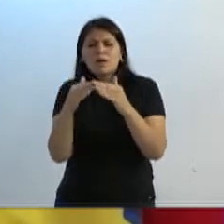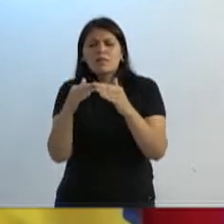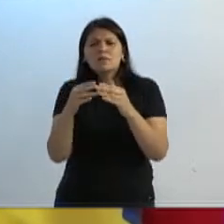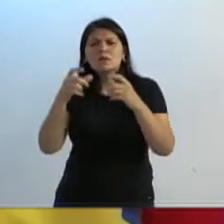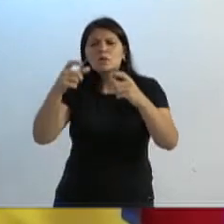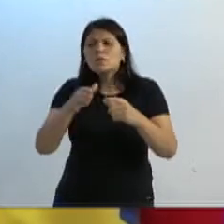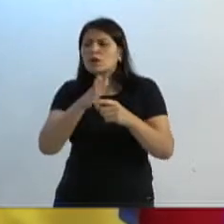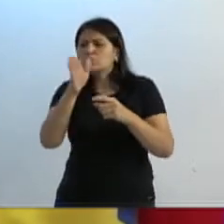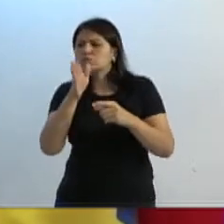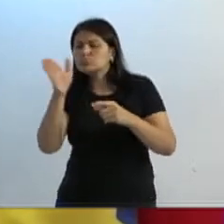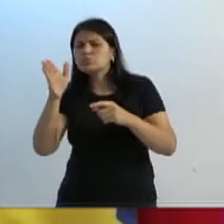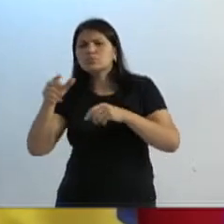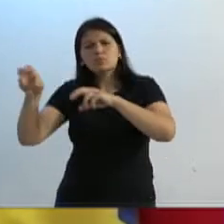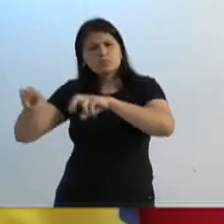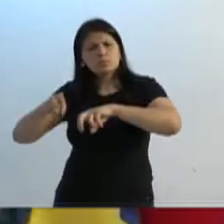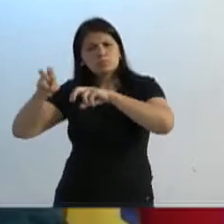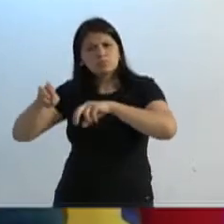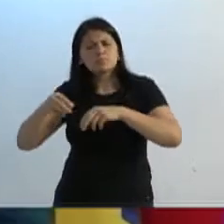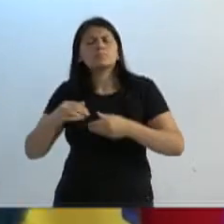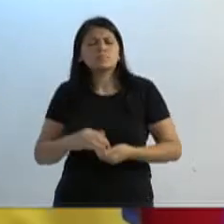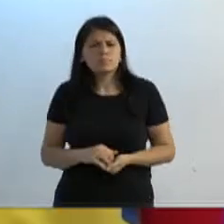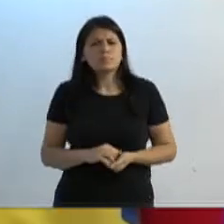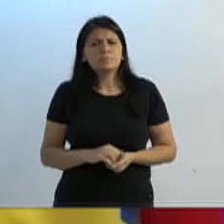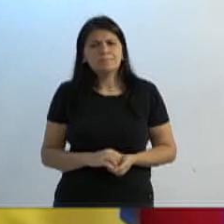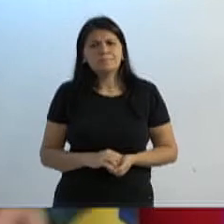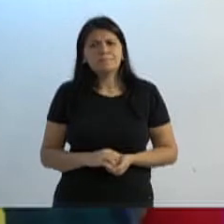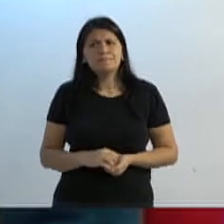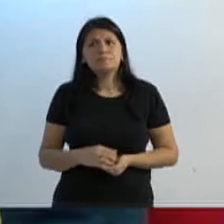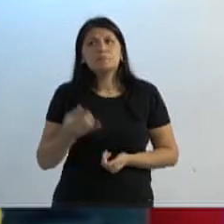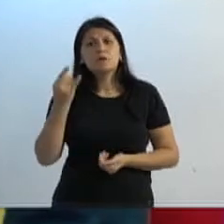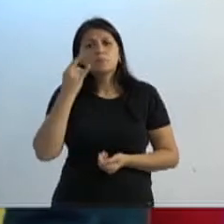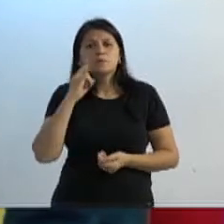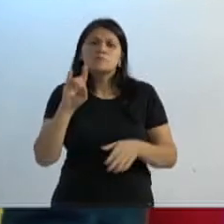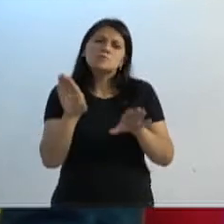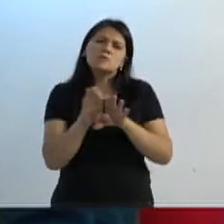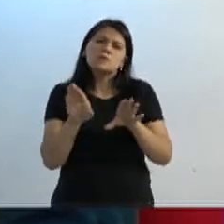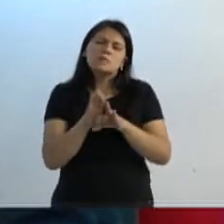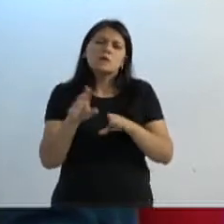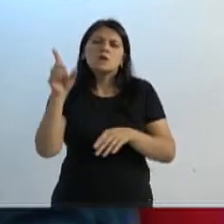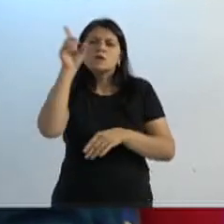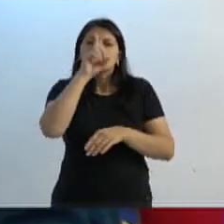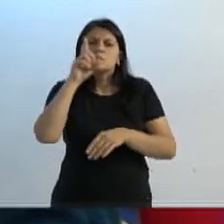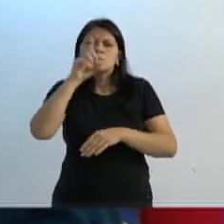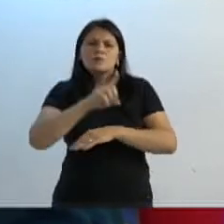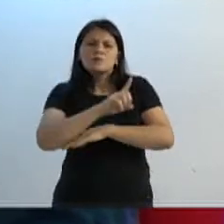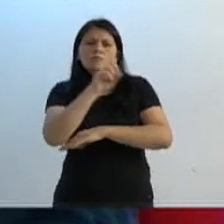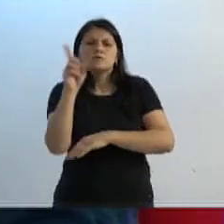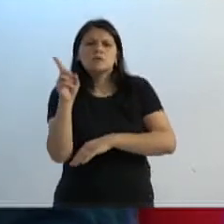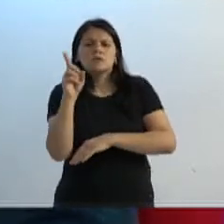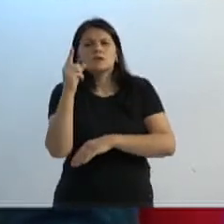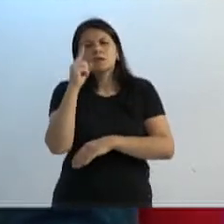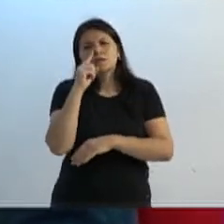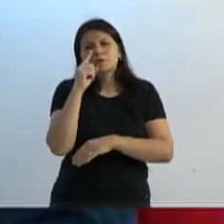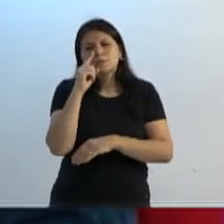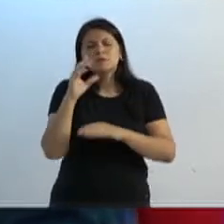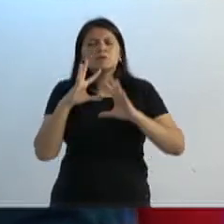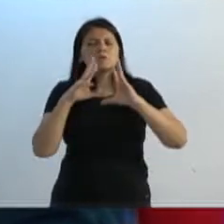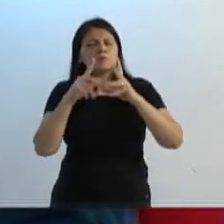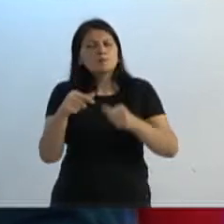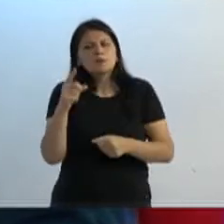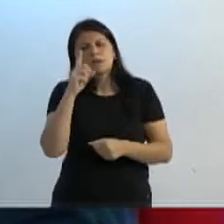Bota lá no interior também. E por último, desejar, domingo, dia das mães, a todas as mães, a mãe Jacira,